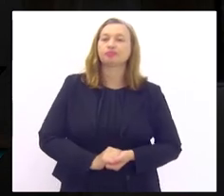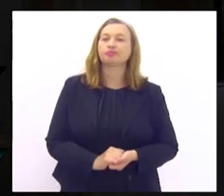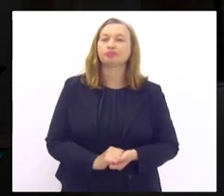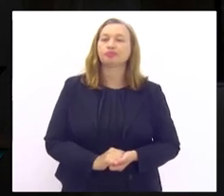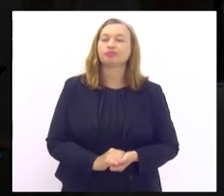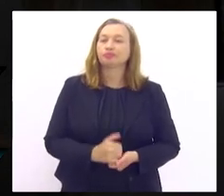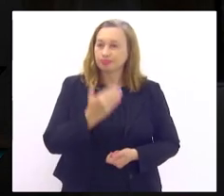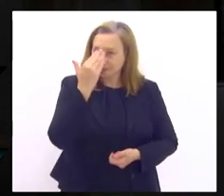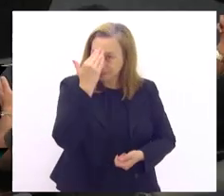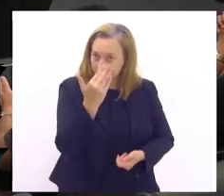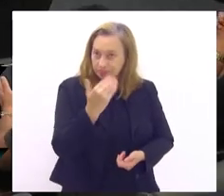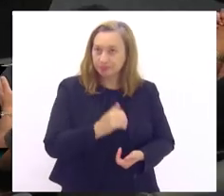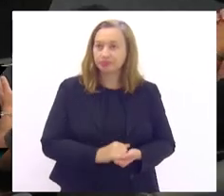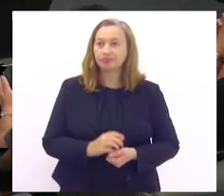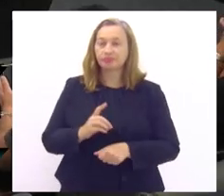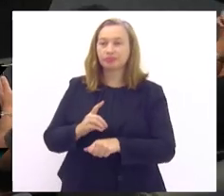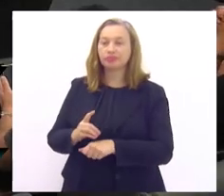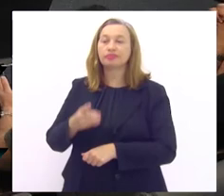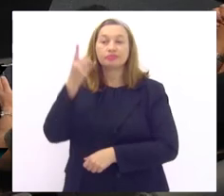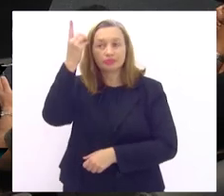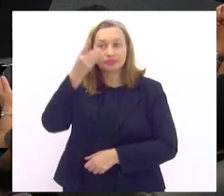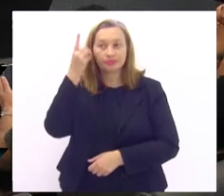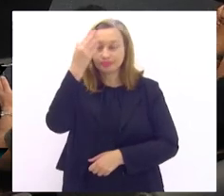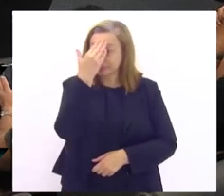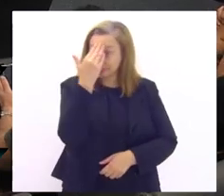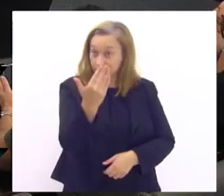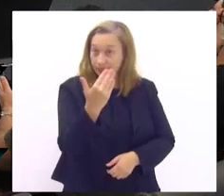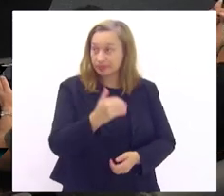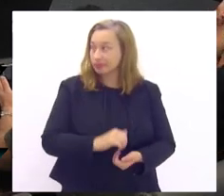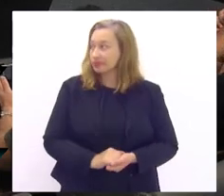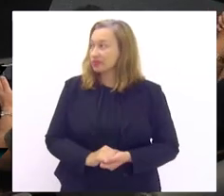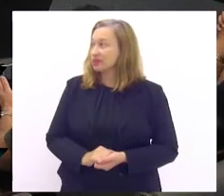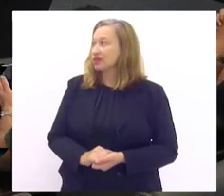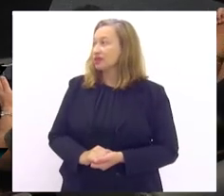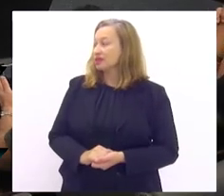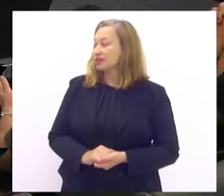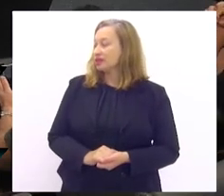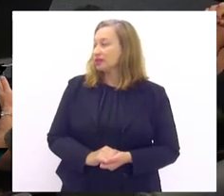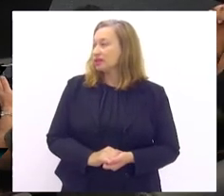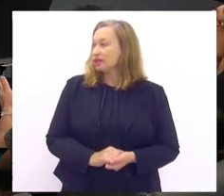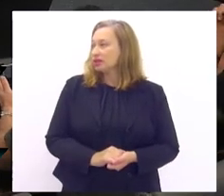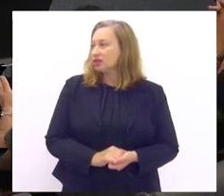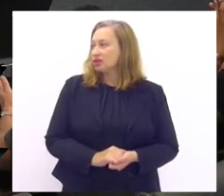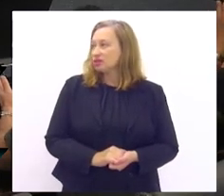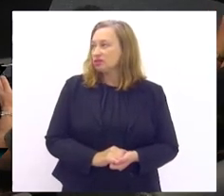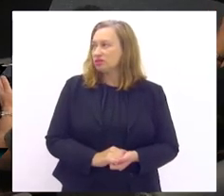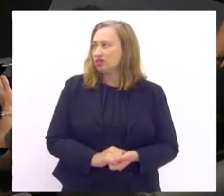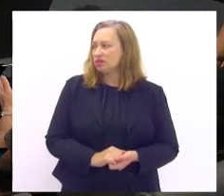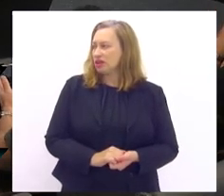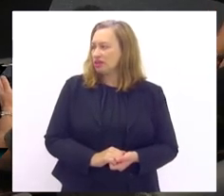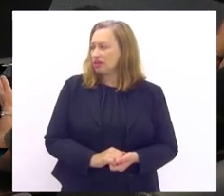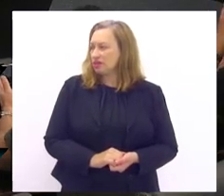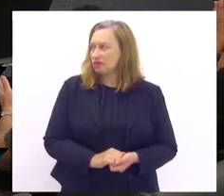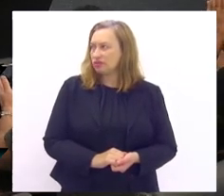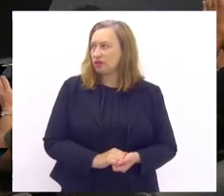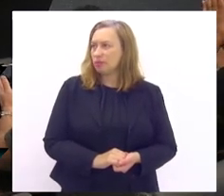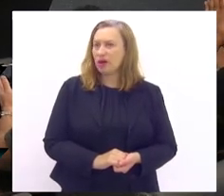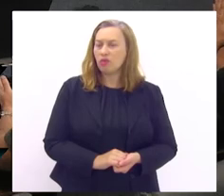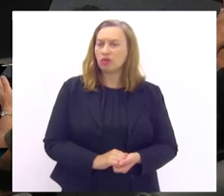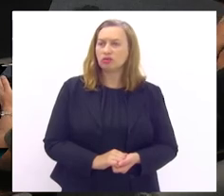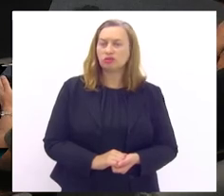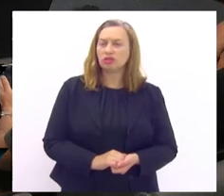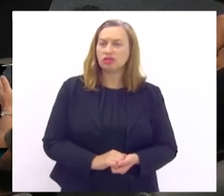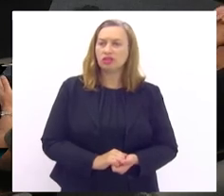obrigado deputado fico muito agradecido é mais ou menos isso que a Associação Carioca dos Diabéticos queria deixar